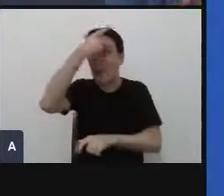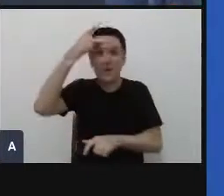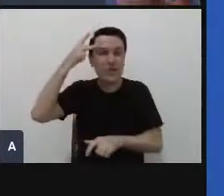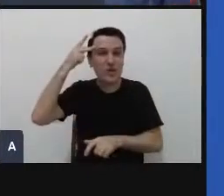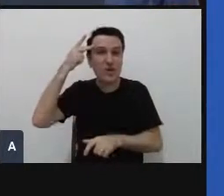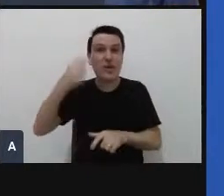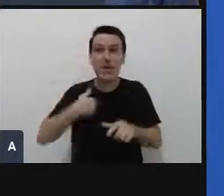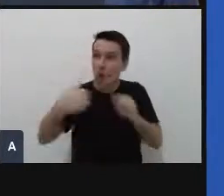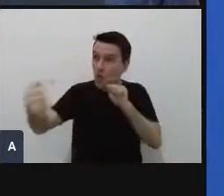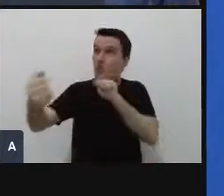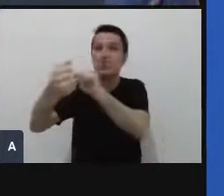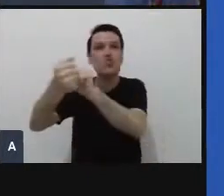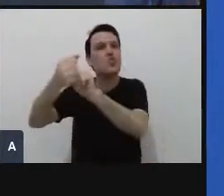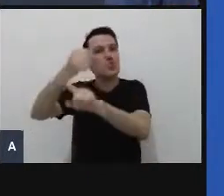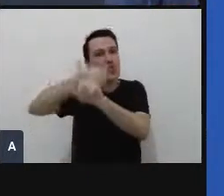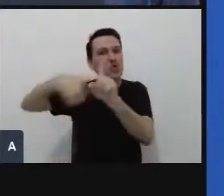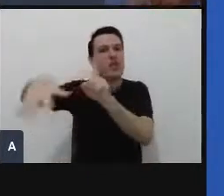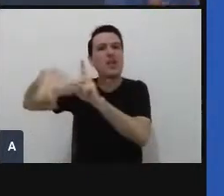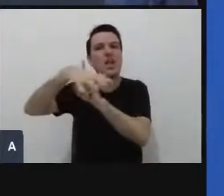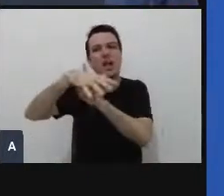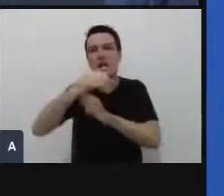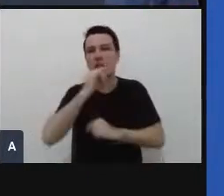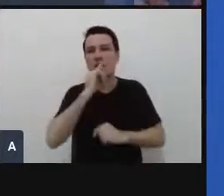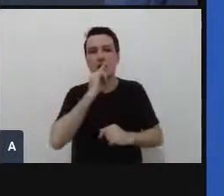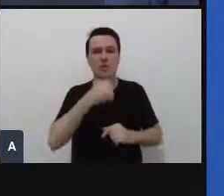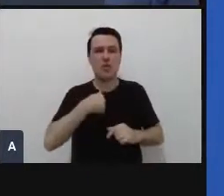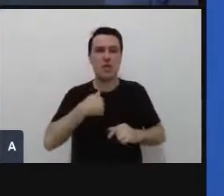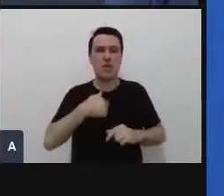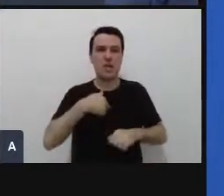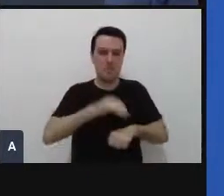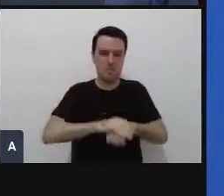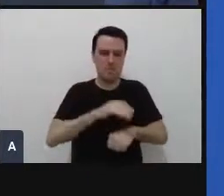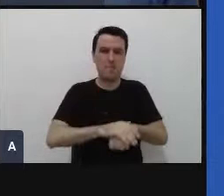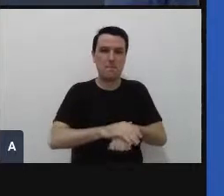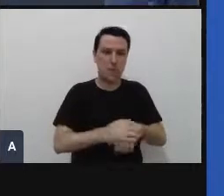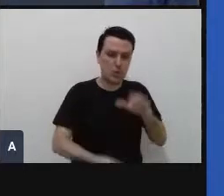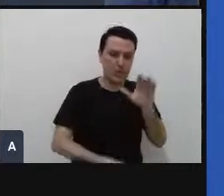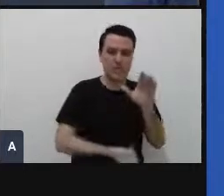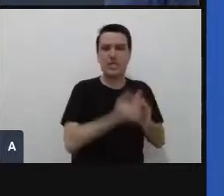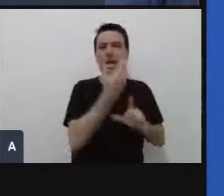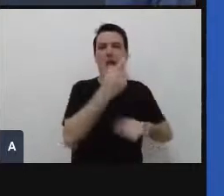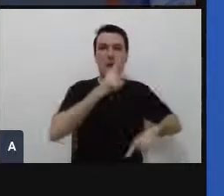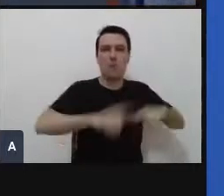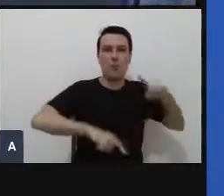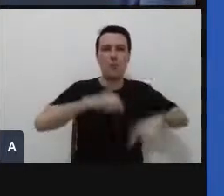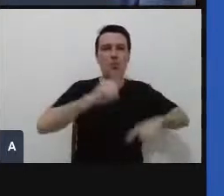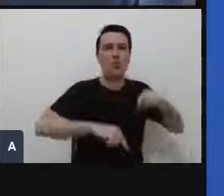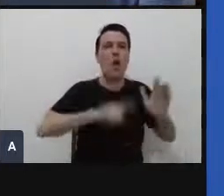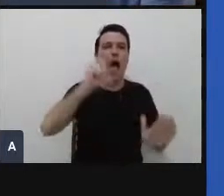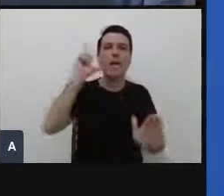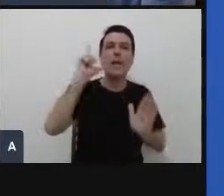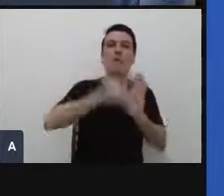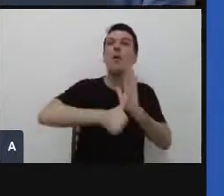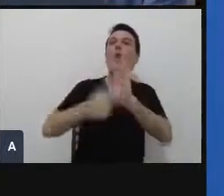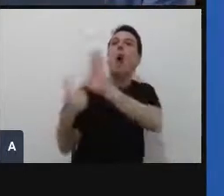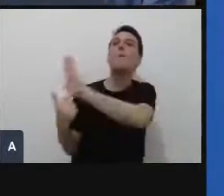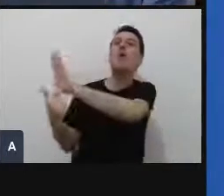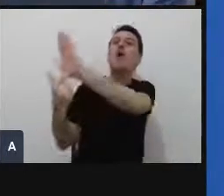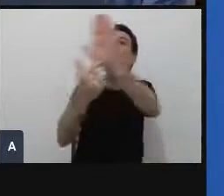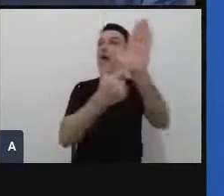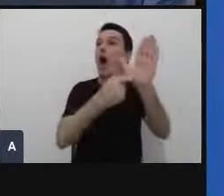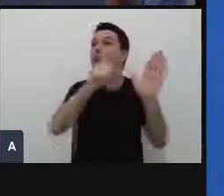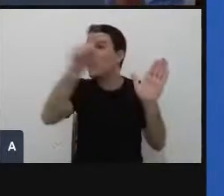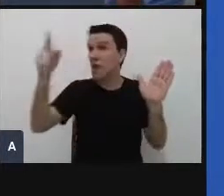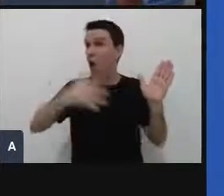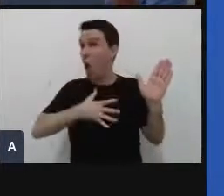construir junto com a comunidade ao invés de eu chegar fazer um serviço ou um produto ou um projeto e depois apresentar e perguntar o que eles